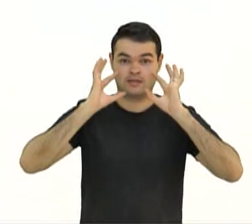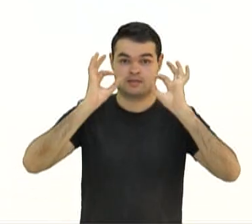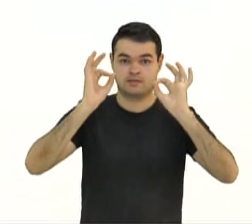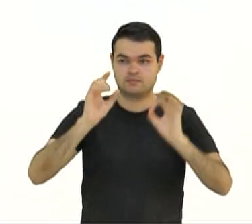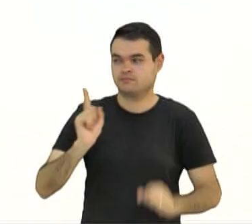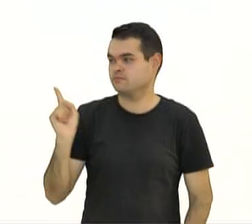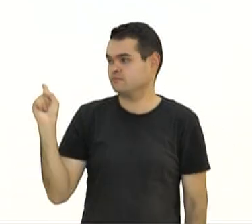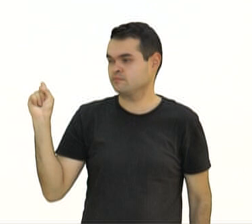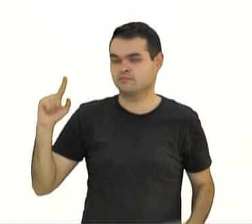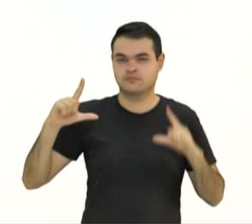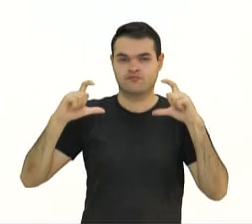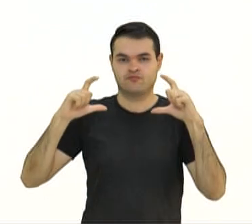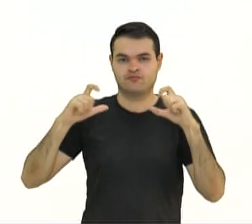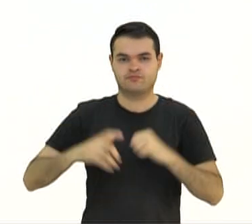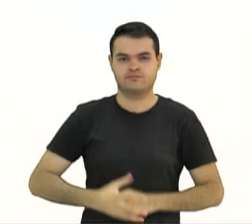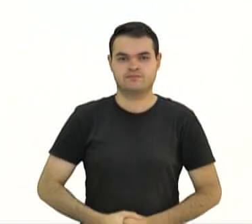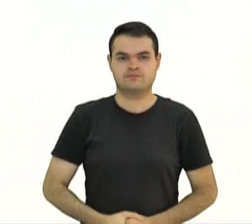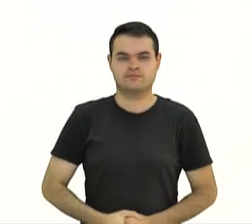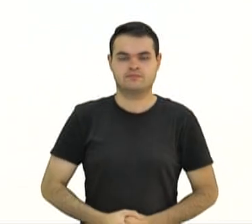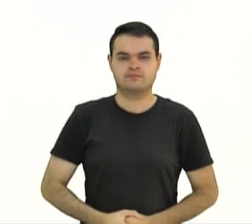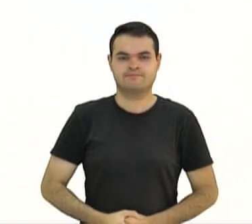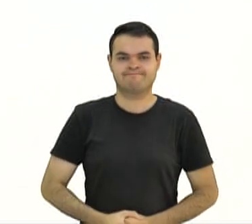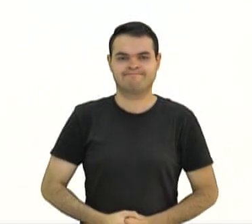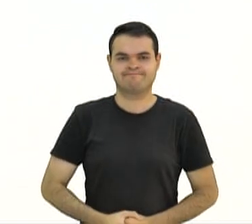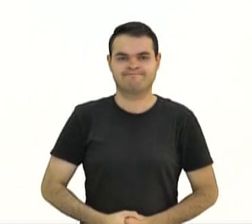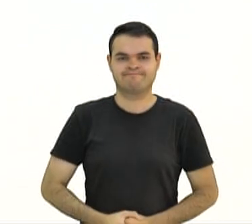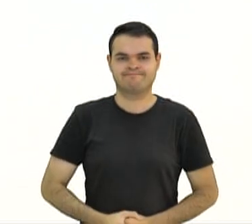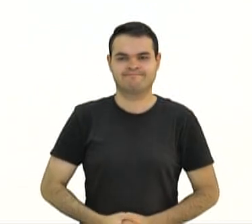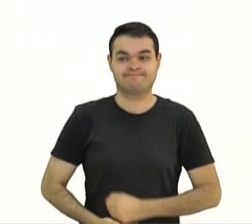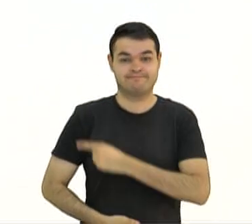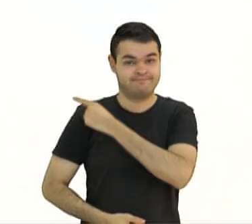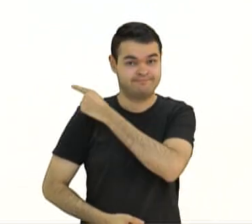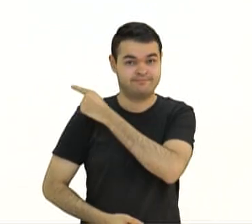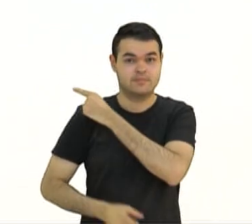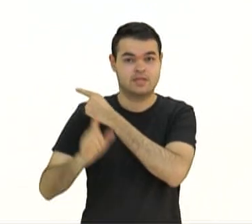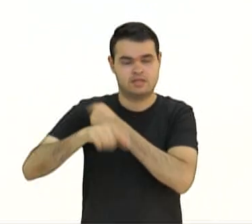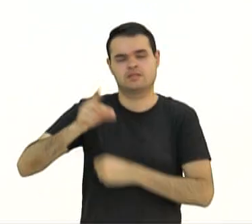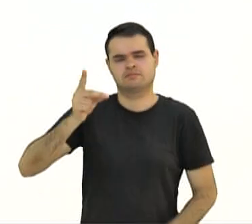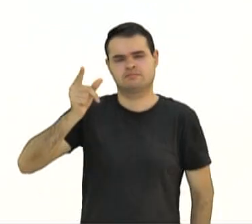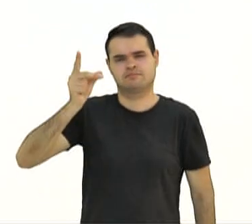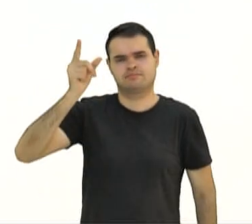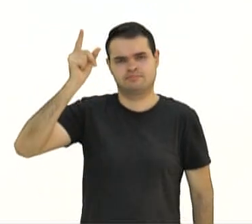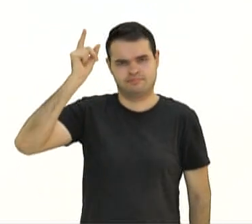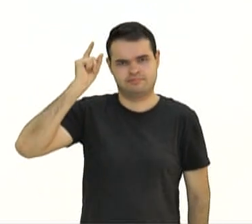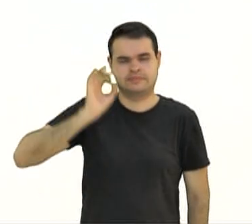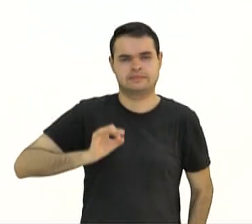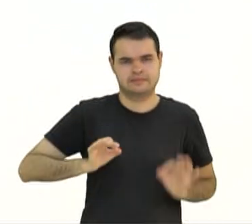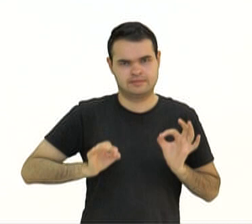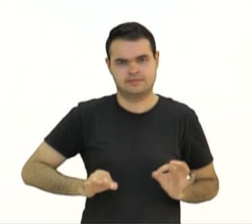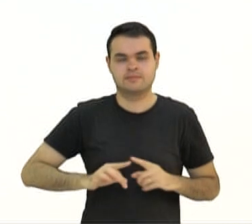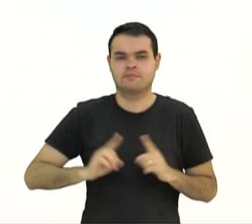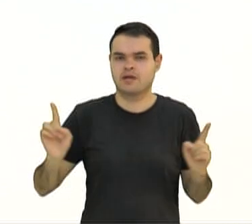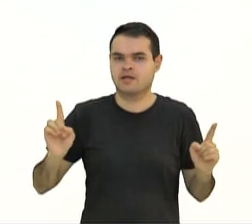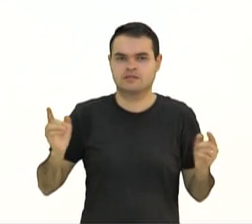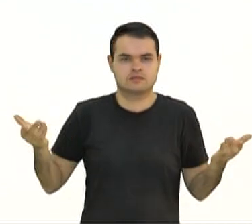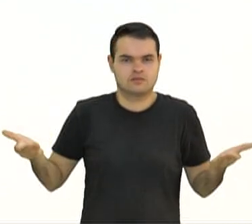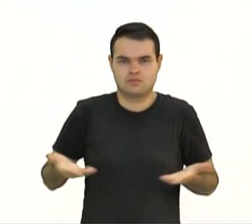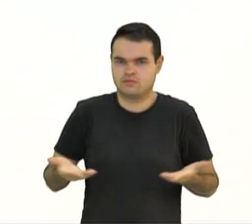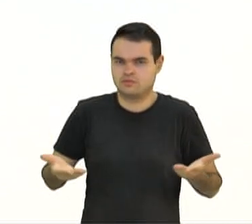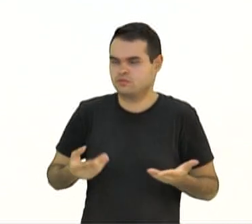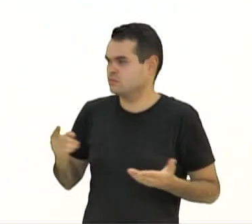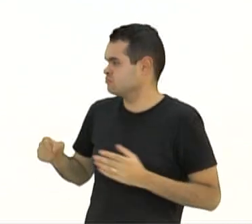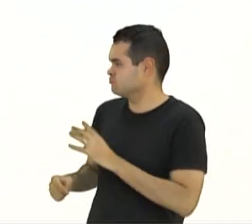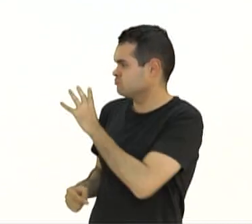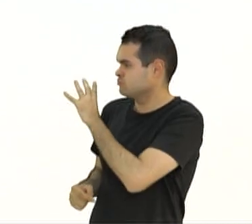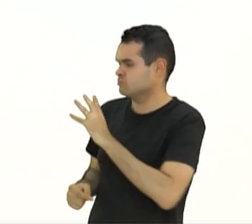fotografia que você vê na tela. Essa fotografia é um pouco antiga, mas ela ainda nos serve para